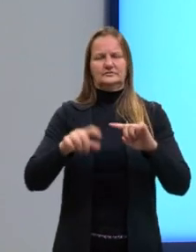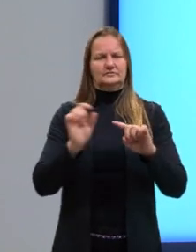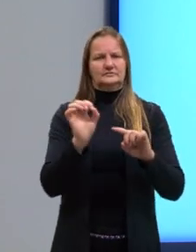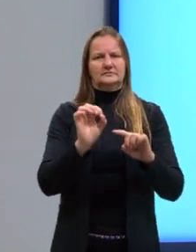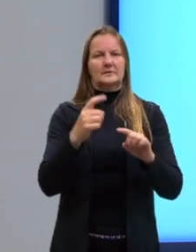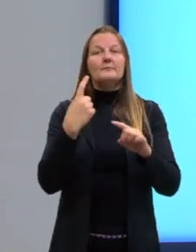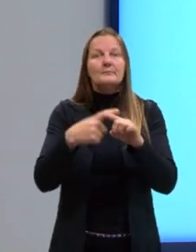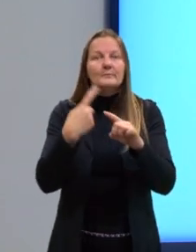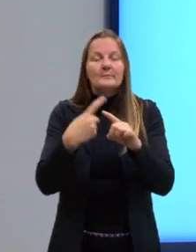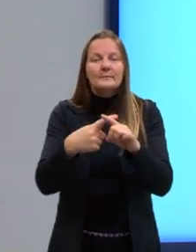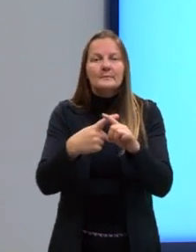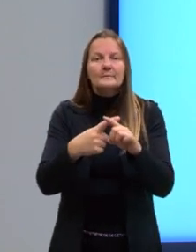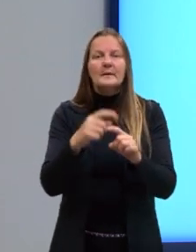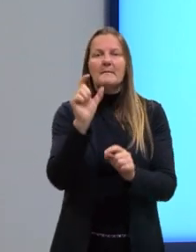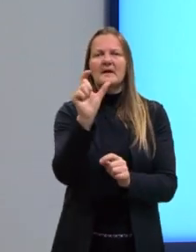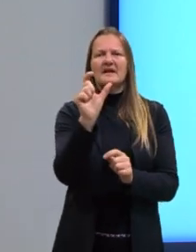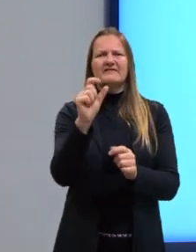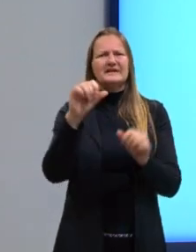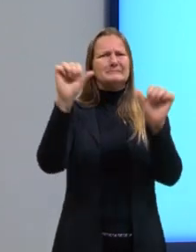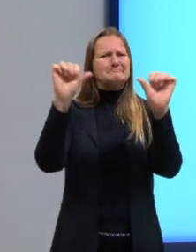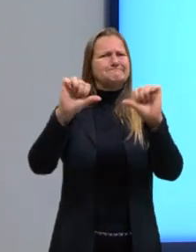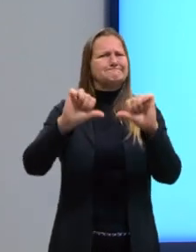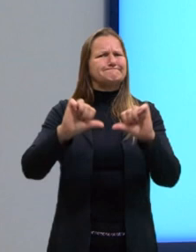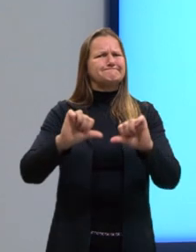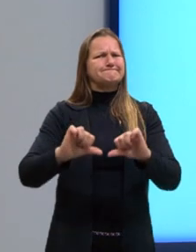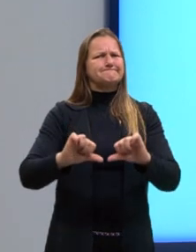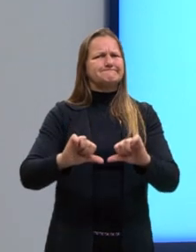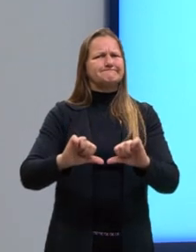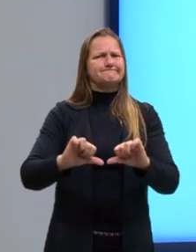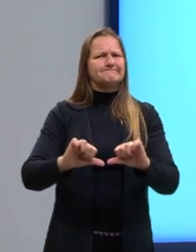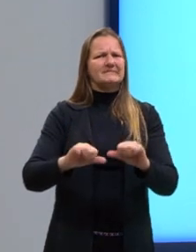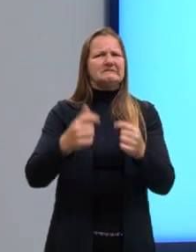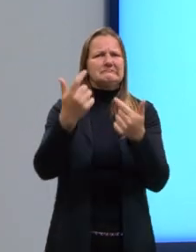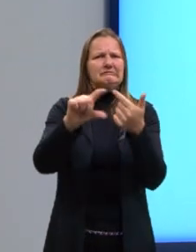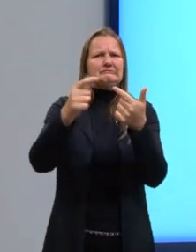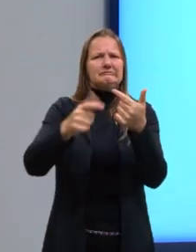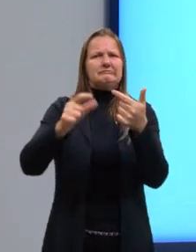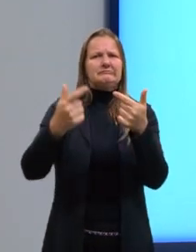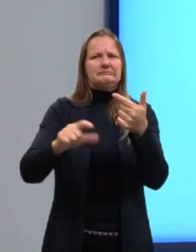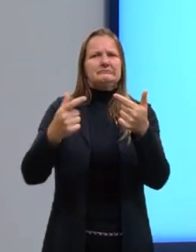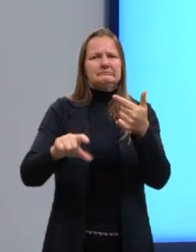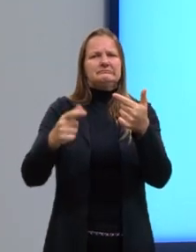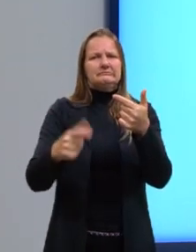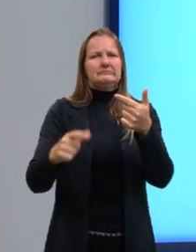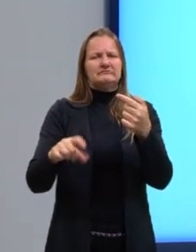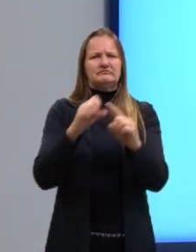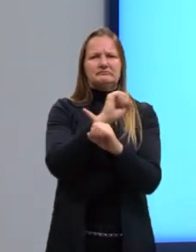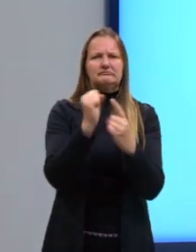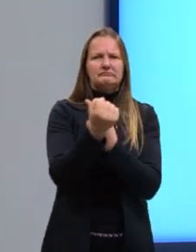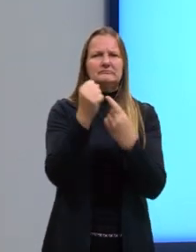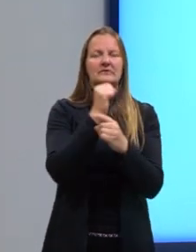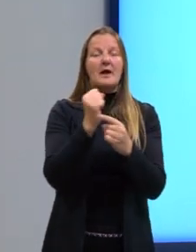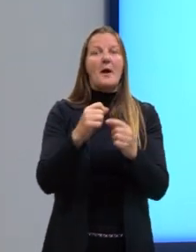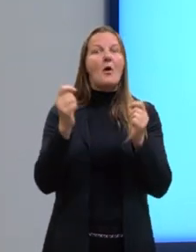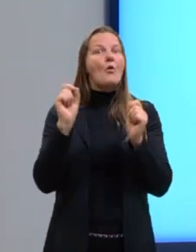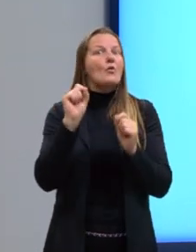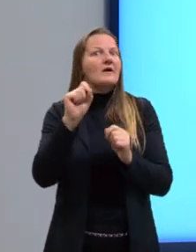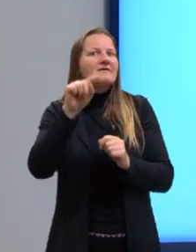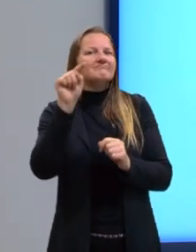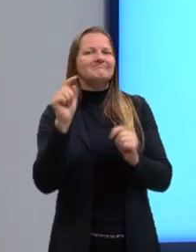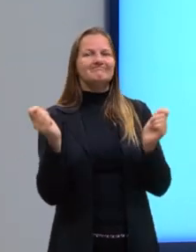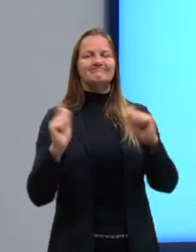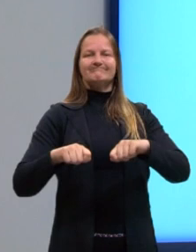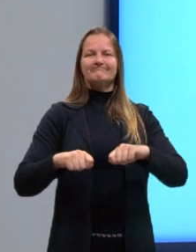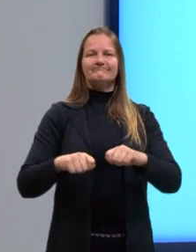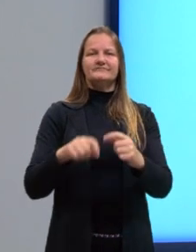porque isso promove uma repetição desnecessária. Então, eu tenho outras possibilidades.